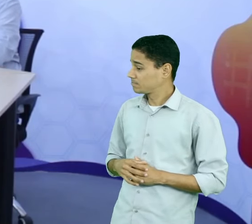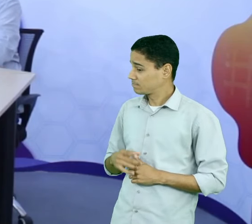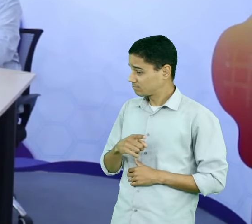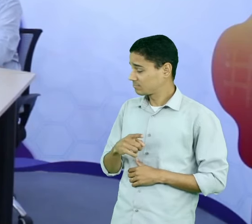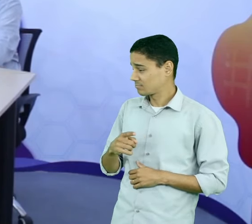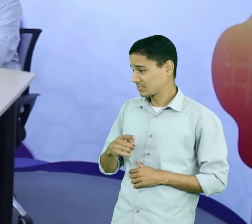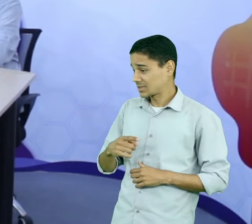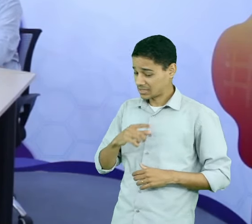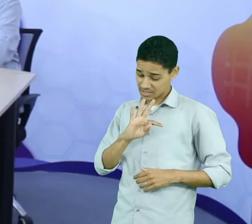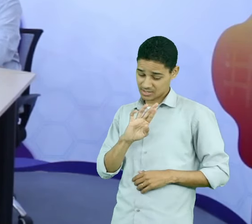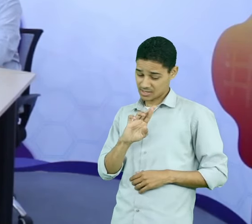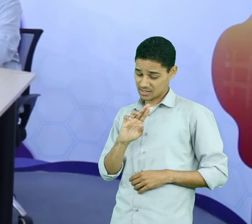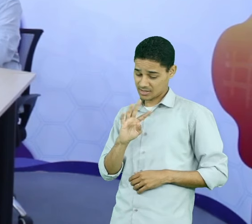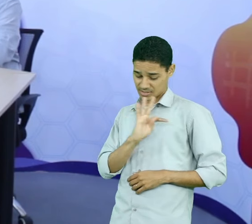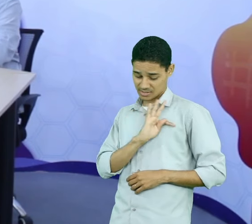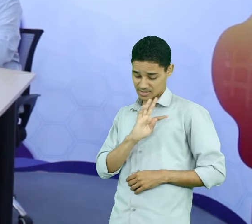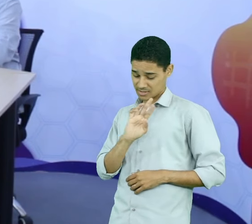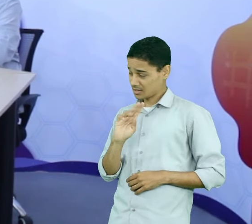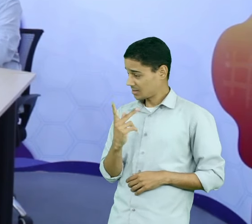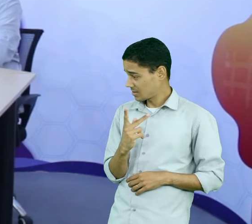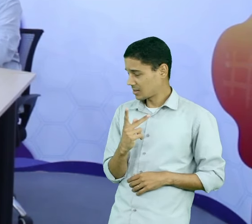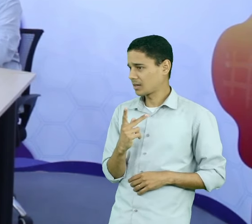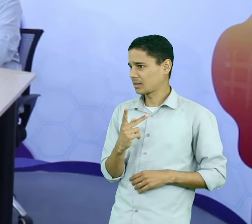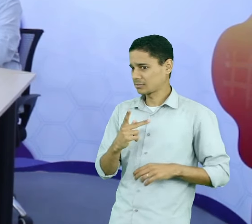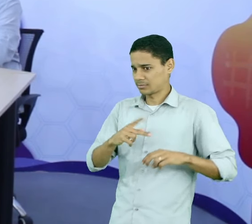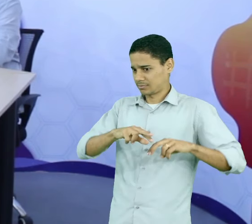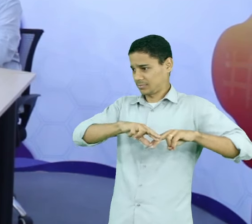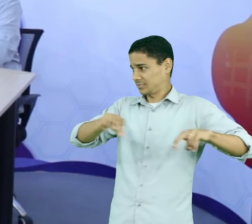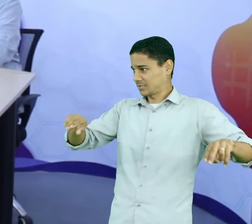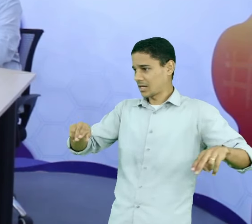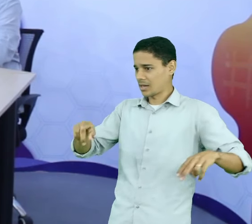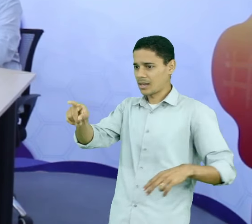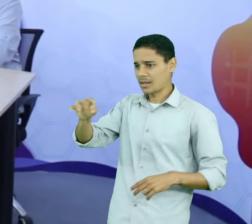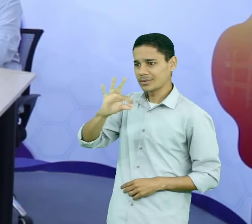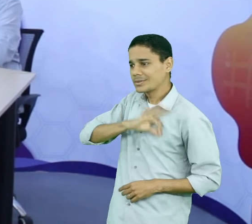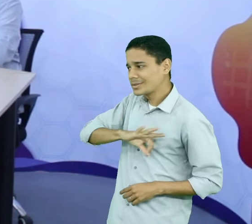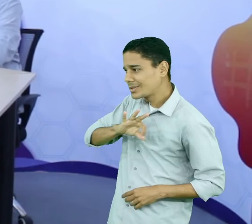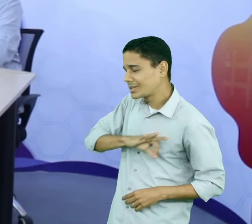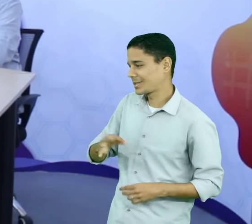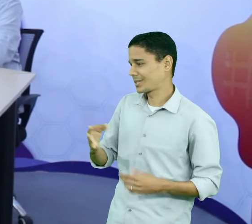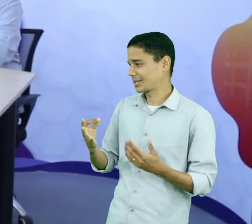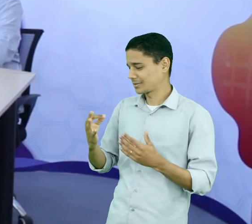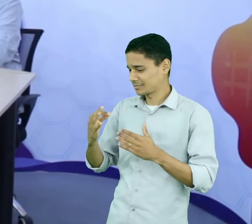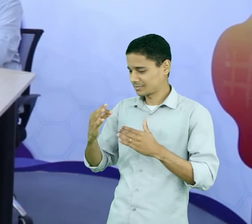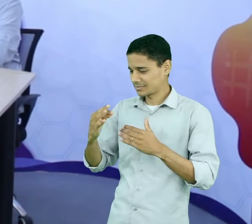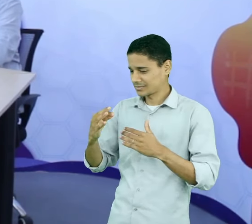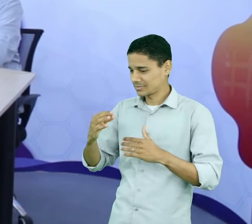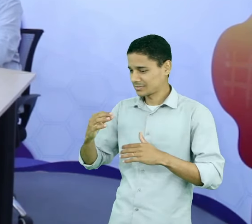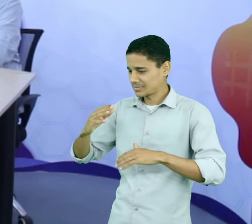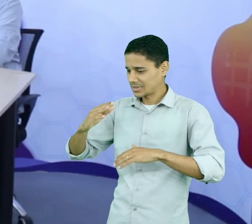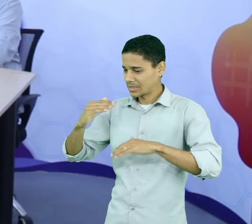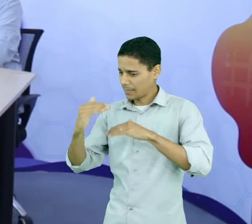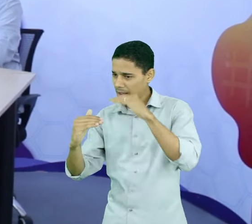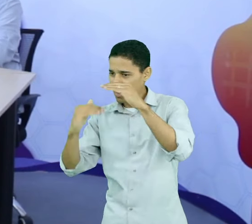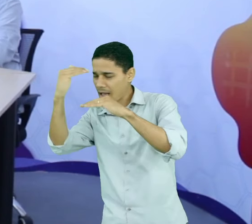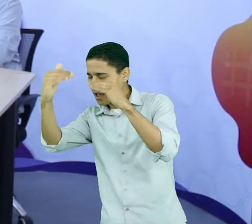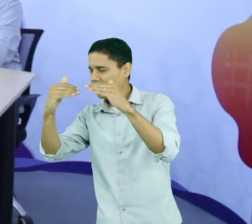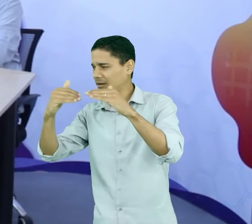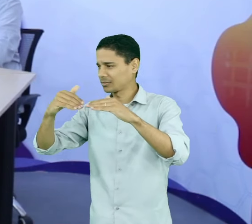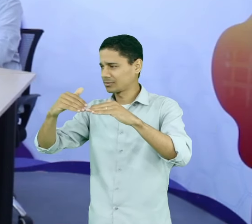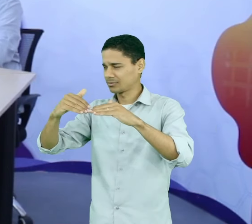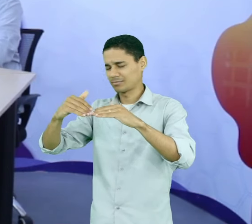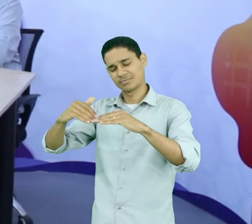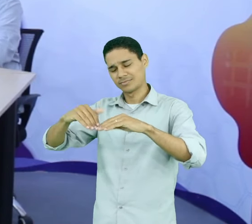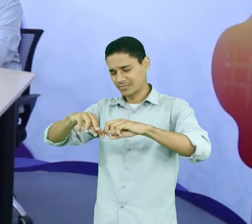essa de remuneração, cargos e salários. E existe de você técnico, estudo